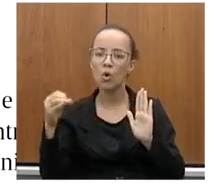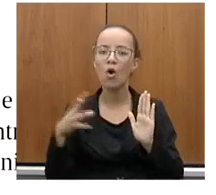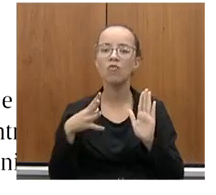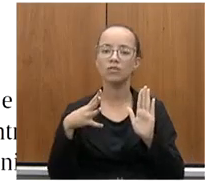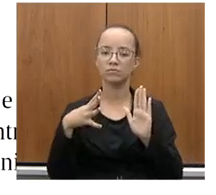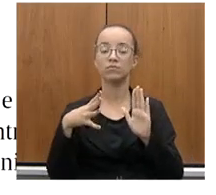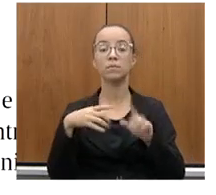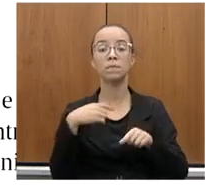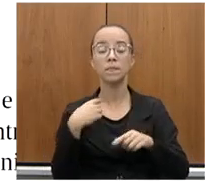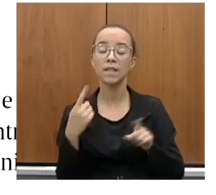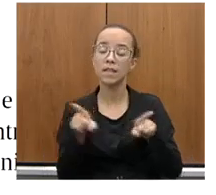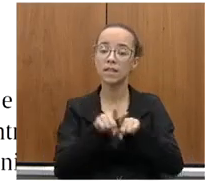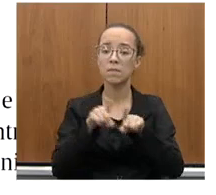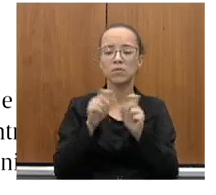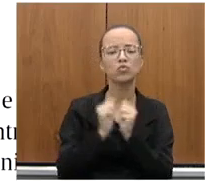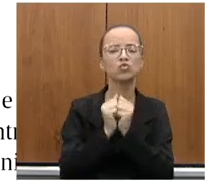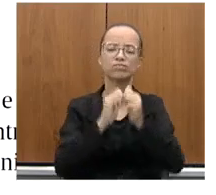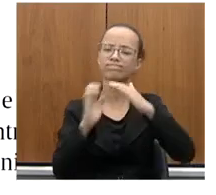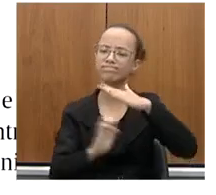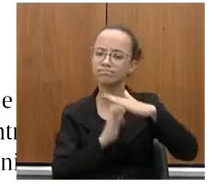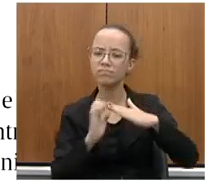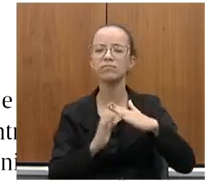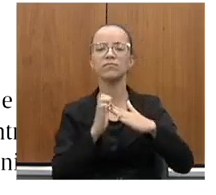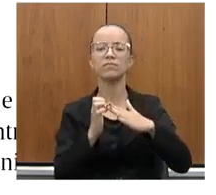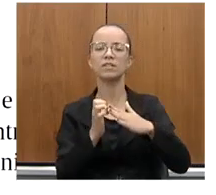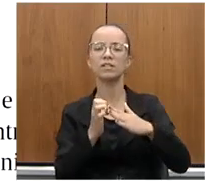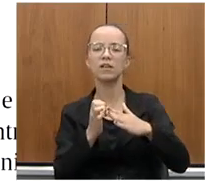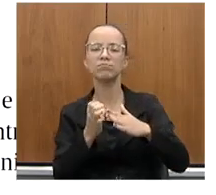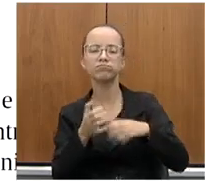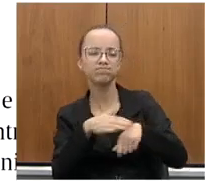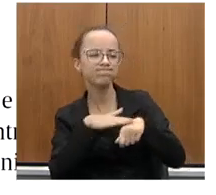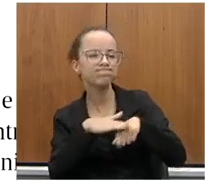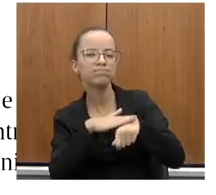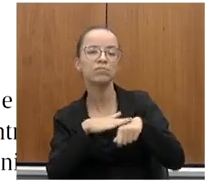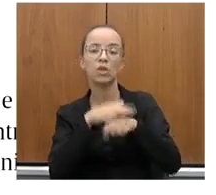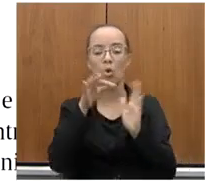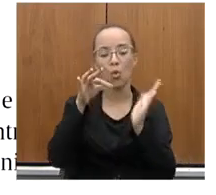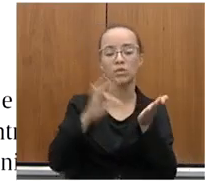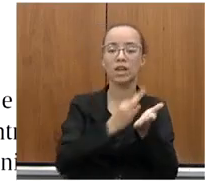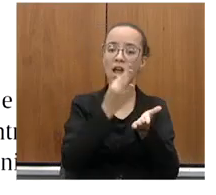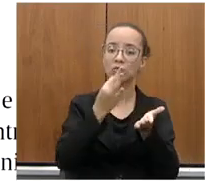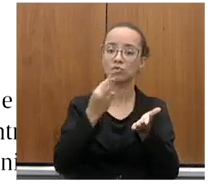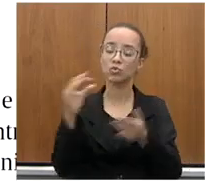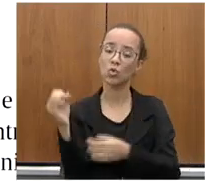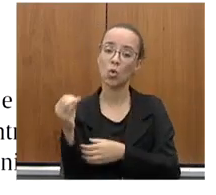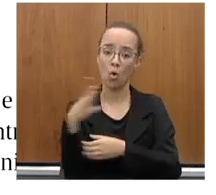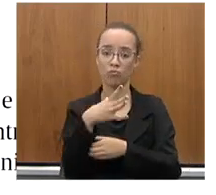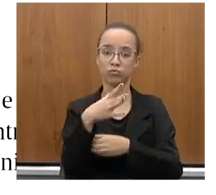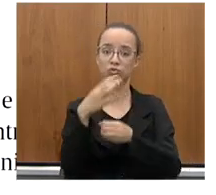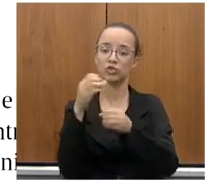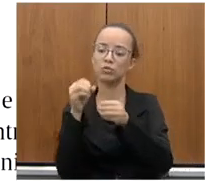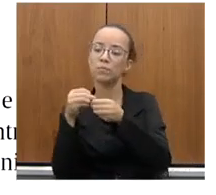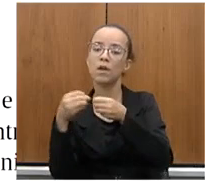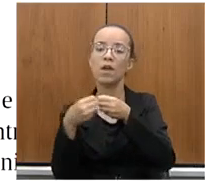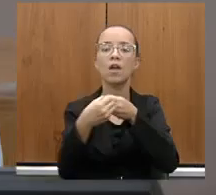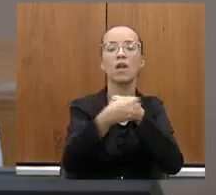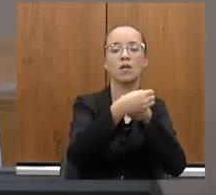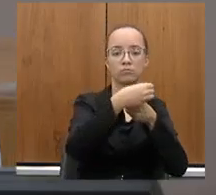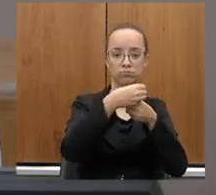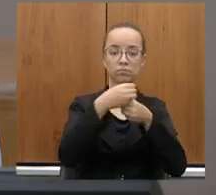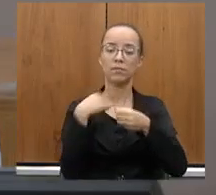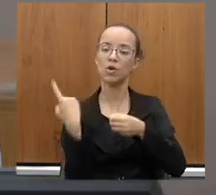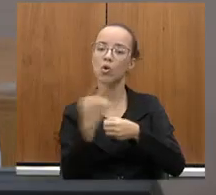estamos, em conjunto com as concessionárias, renegociando os contratos de transporte metropolitano para que a gente possa sair